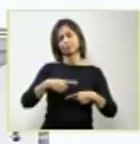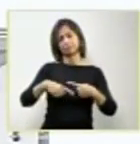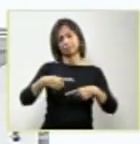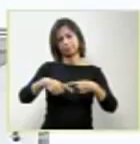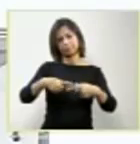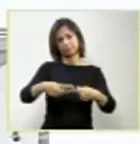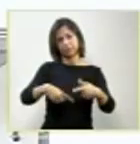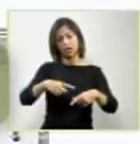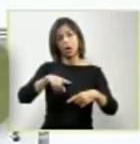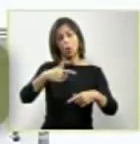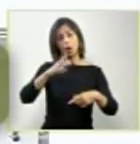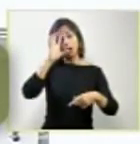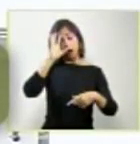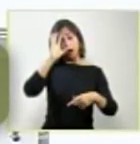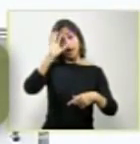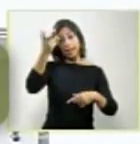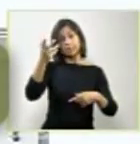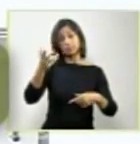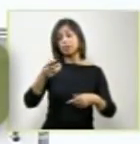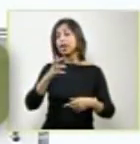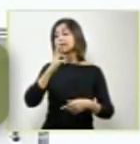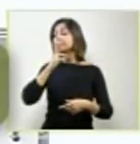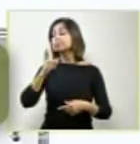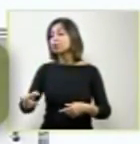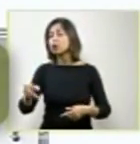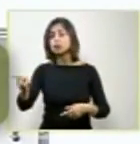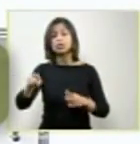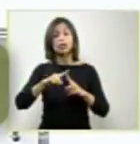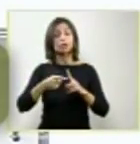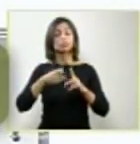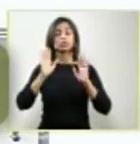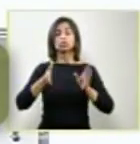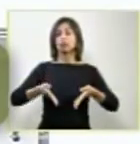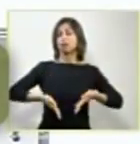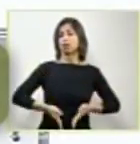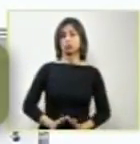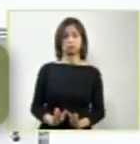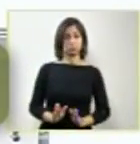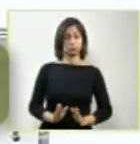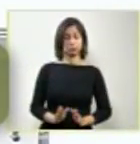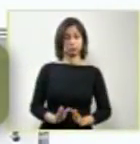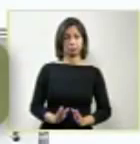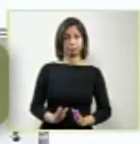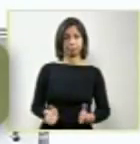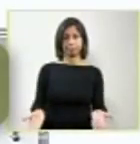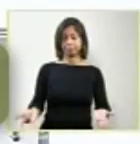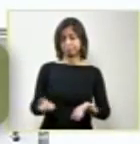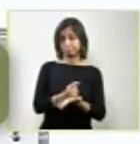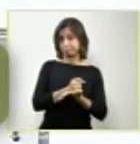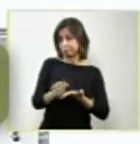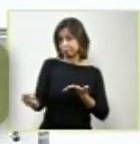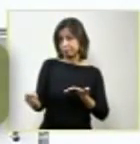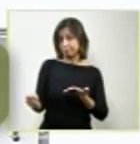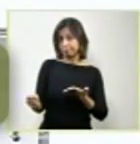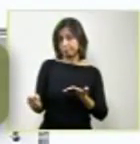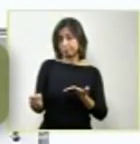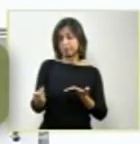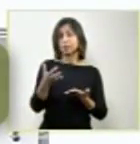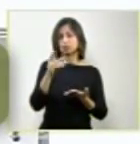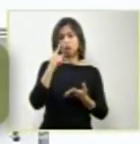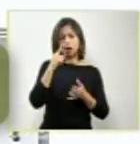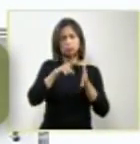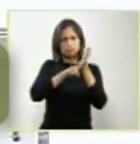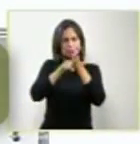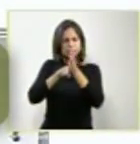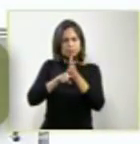decide, o bebê já nasceu e já morreu. Porque é assim, a grande maioria, 65% das estatísticas,